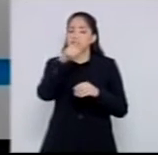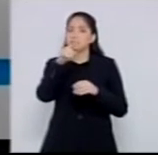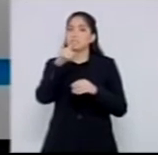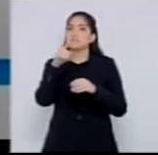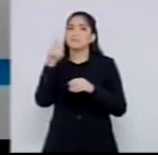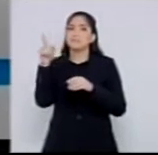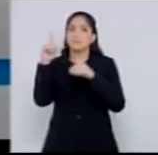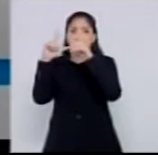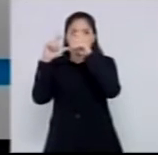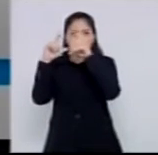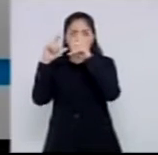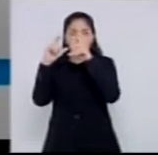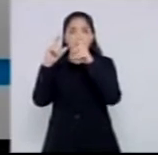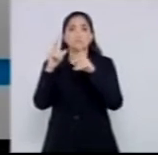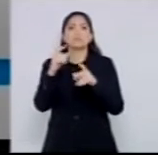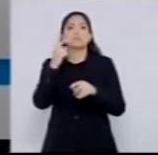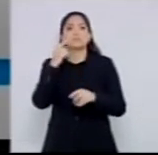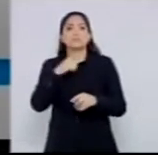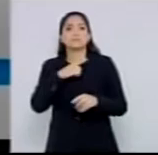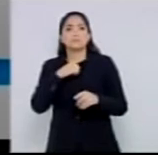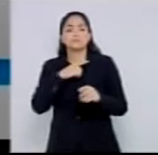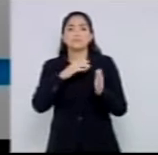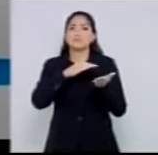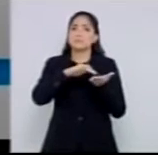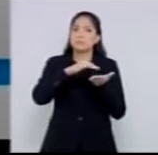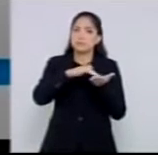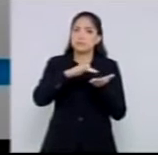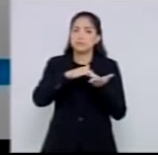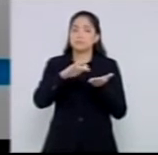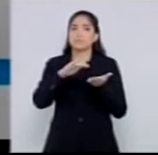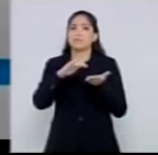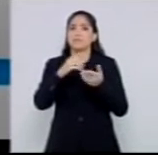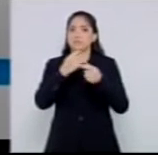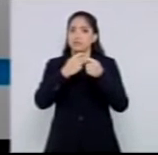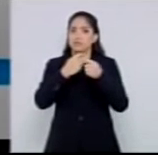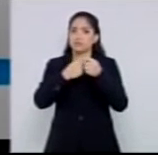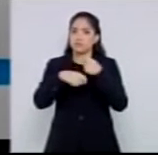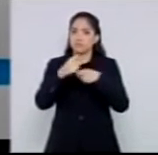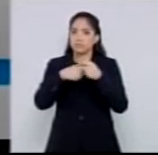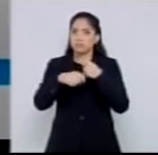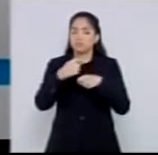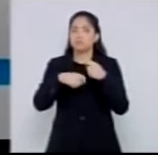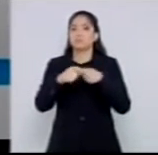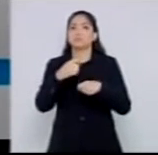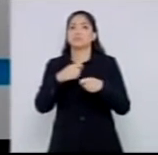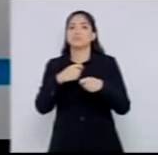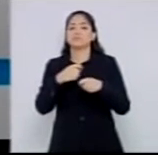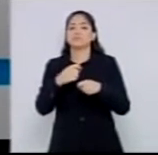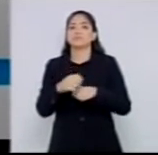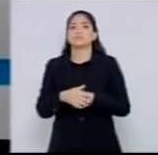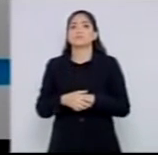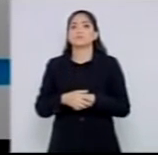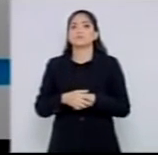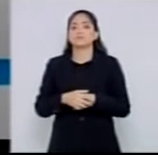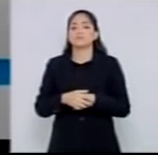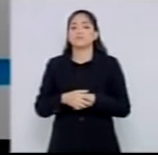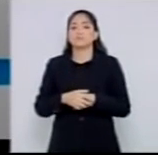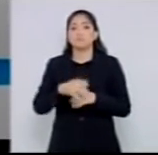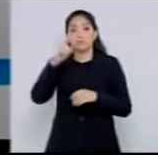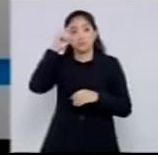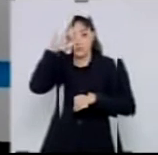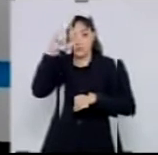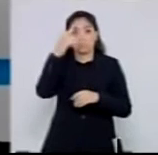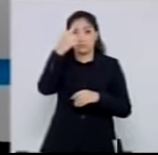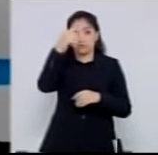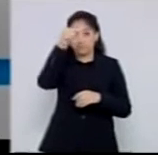infraestrutura, Romualdo. Ao lado, o secretário de finanças da fazenda, Nelson Corona, e o prefeito Udo. Eu levei no dia 7 de